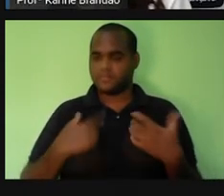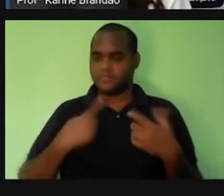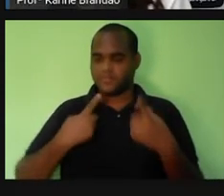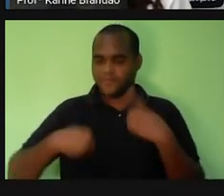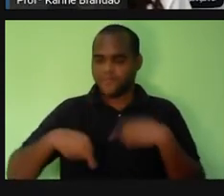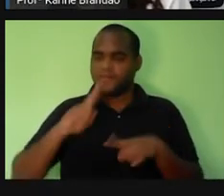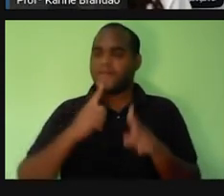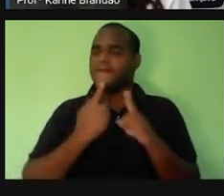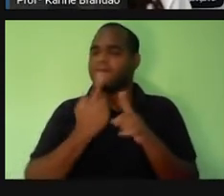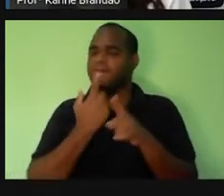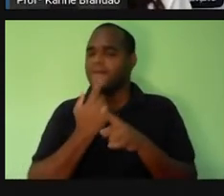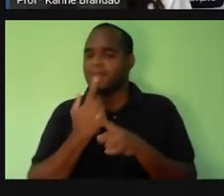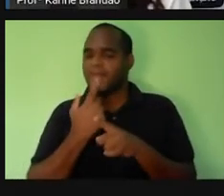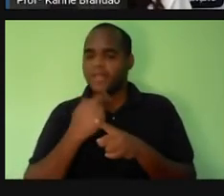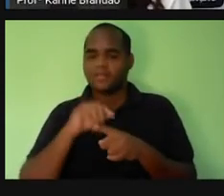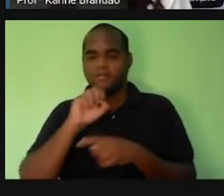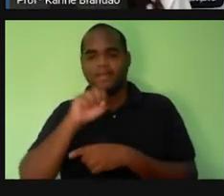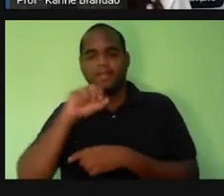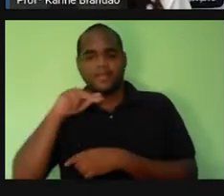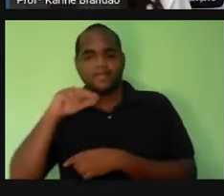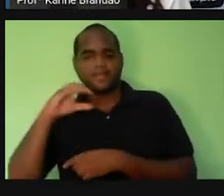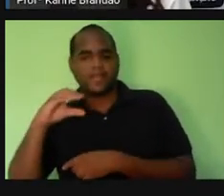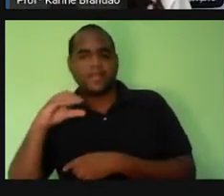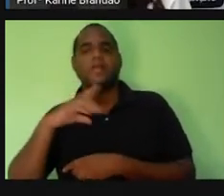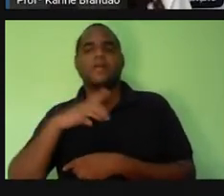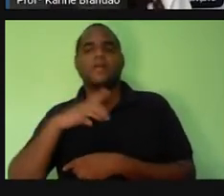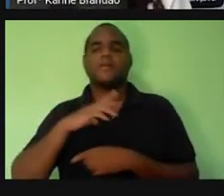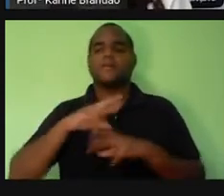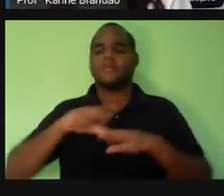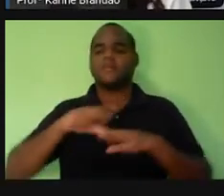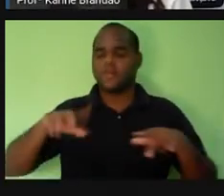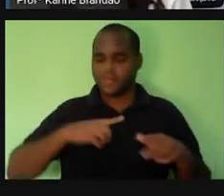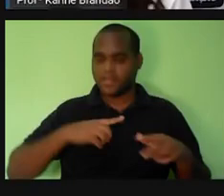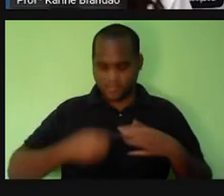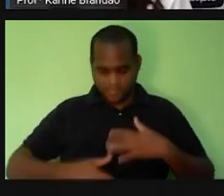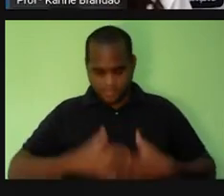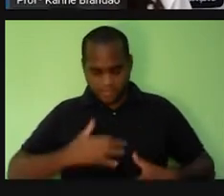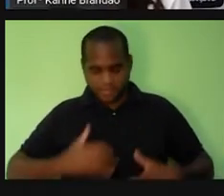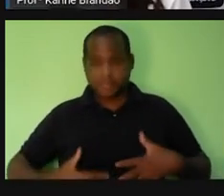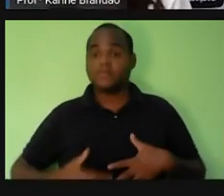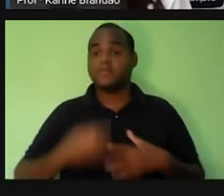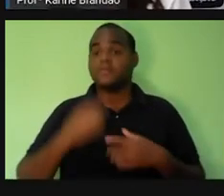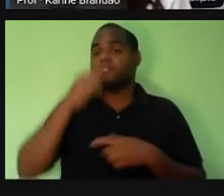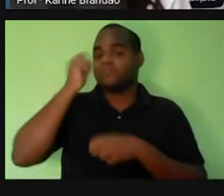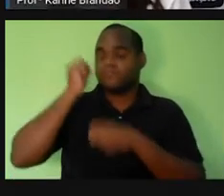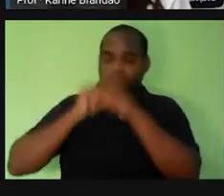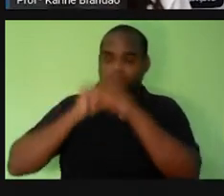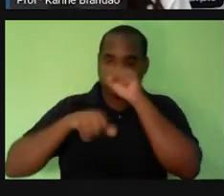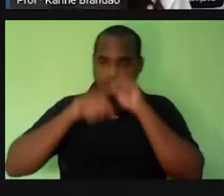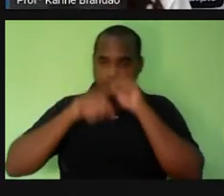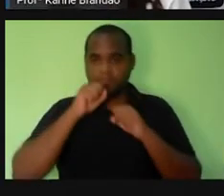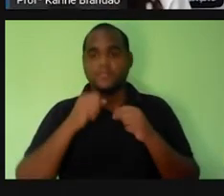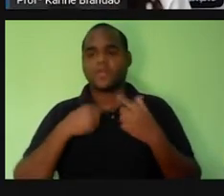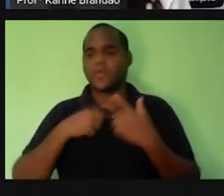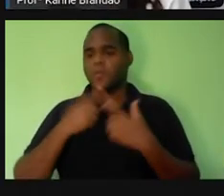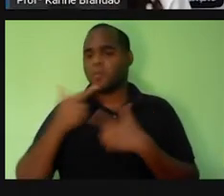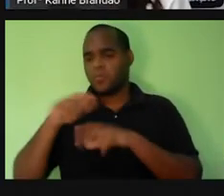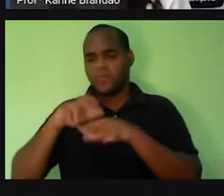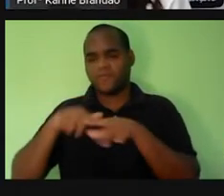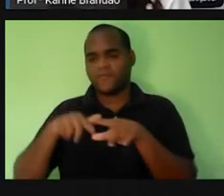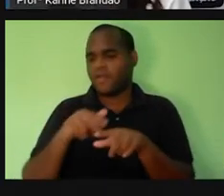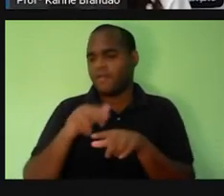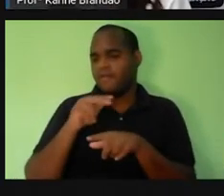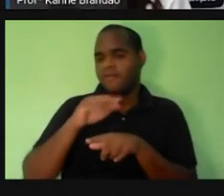nervoso né? O trato gastrointestinal sistema respiratório sistema urogenital as nossas